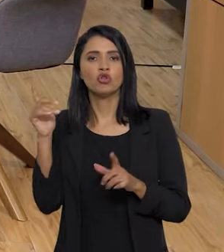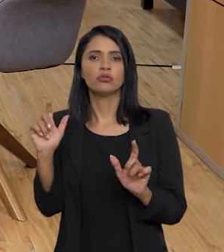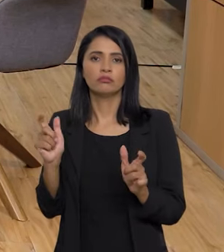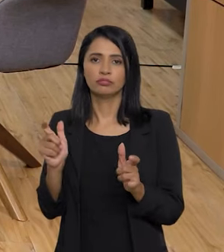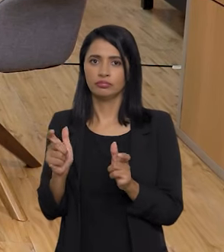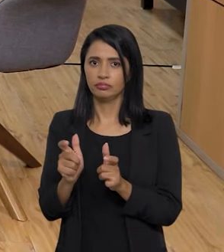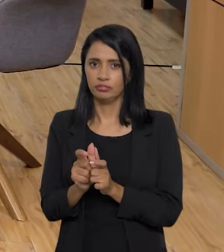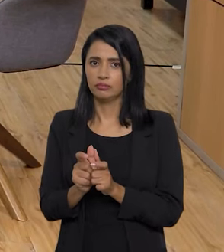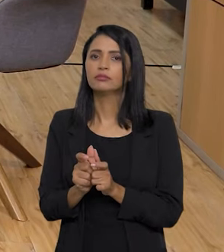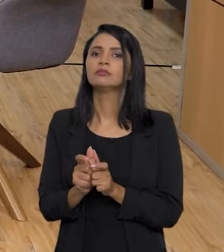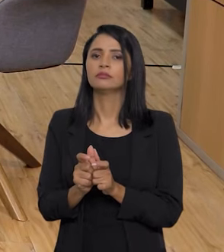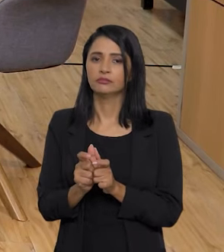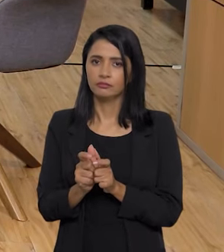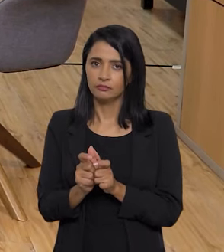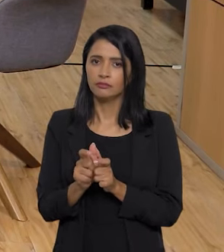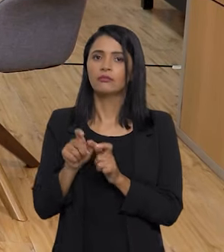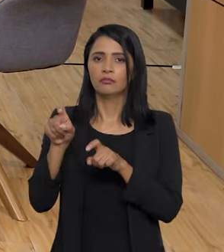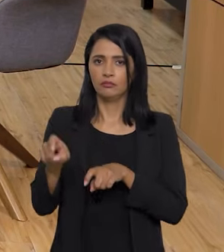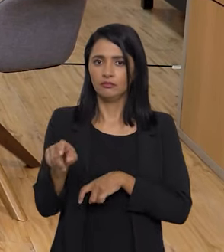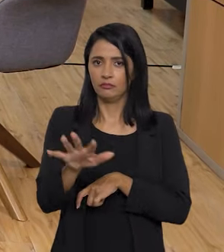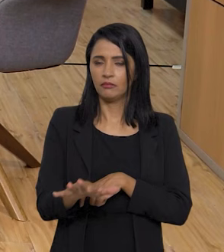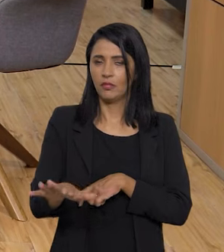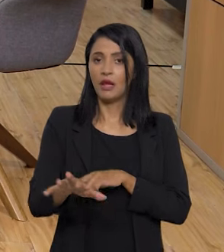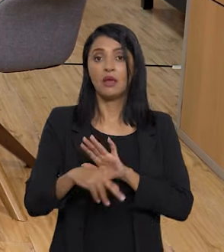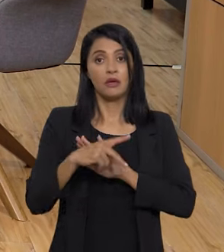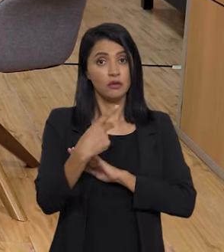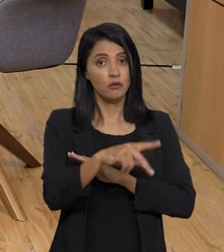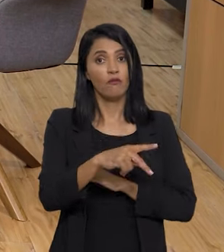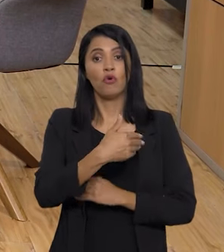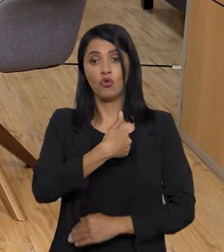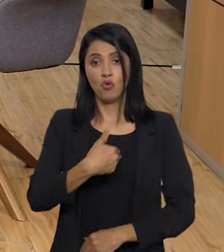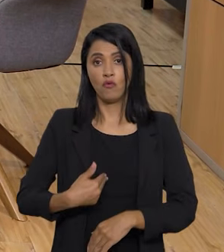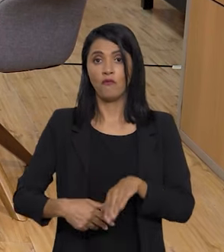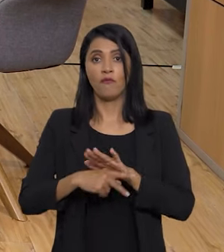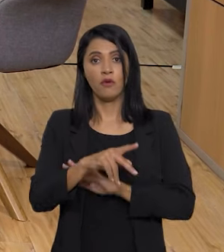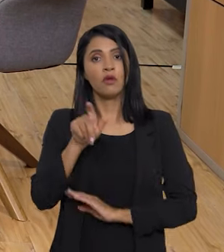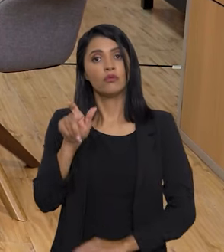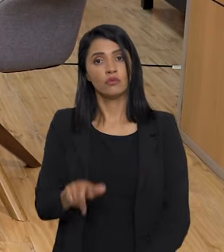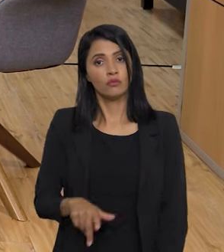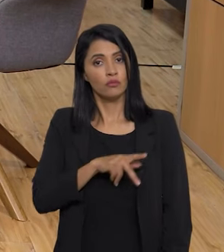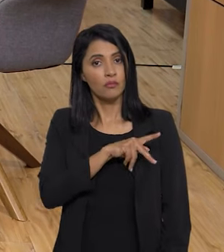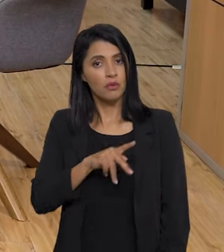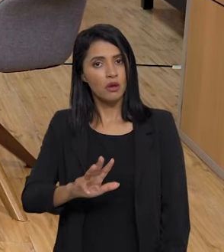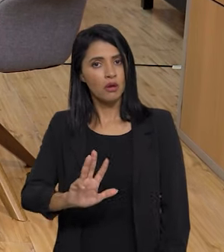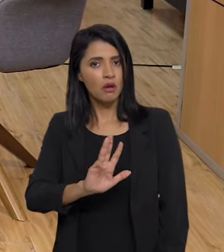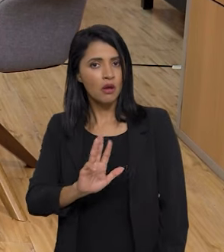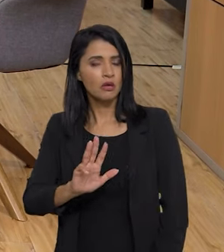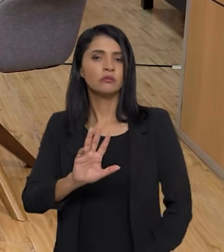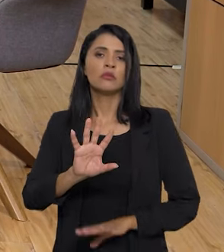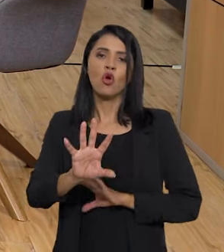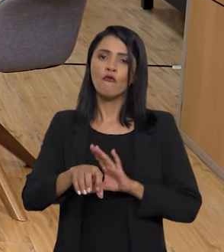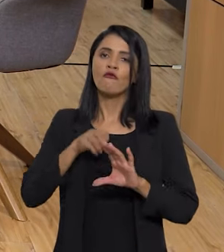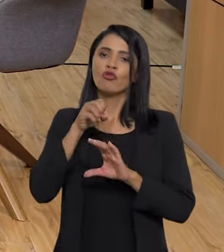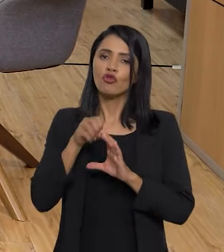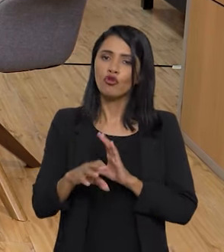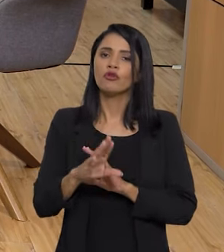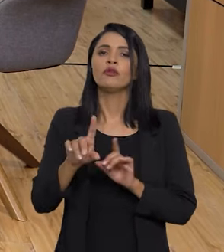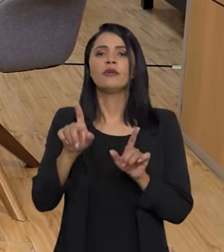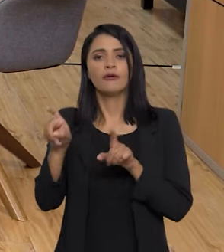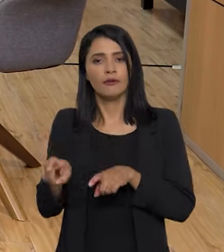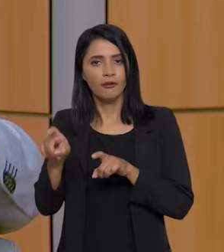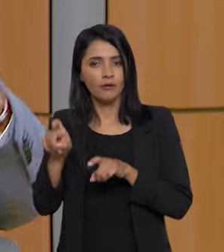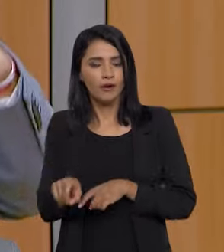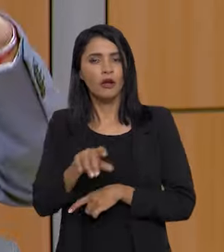mortes no campo. Isso foi uma ação do Estado brasileiro, do governo do presidente Lula, da ouvidoria agrária, da Câmara de